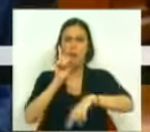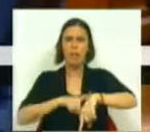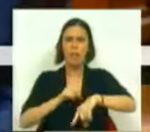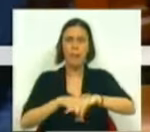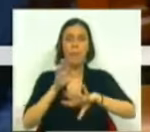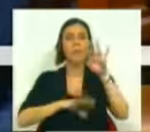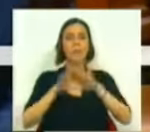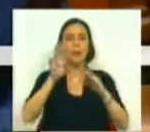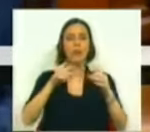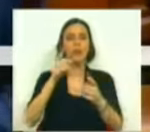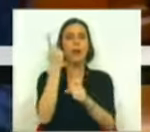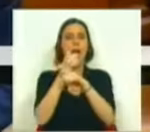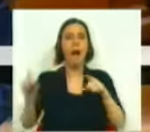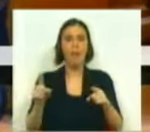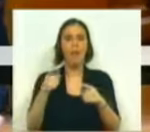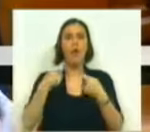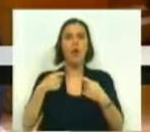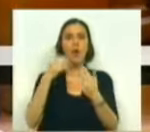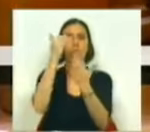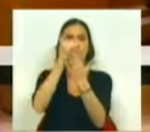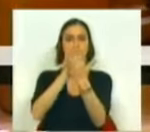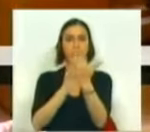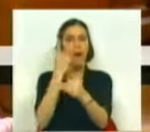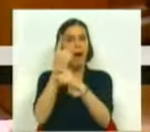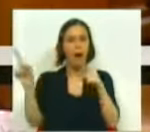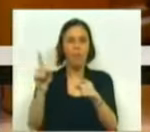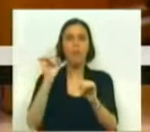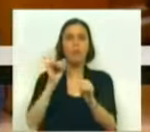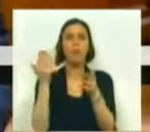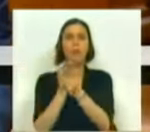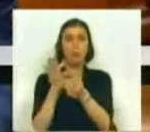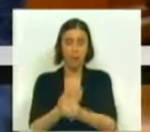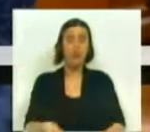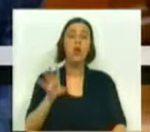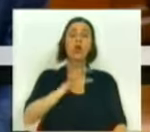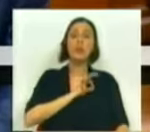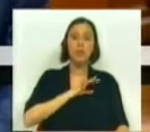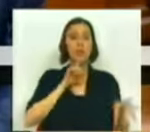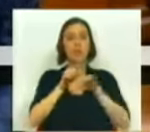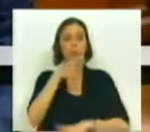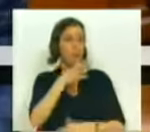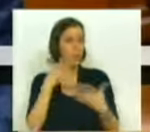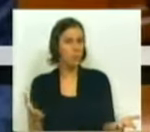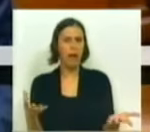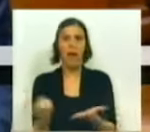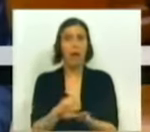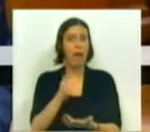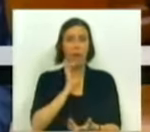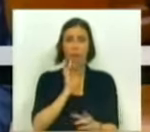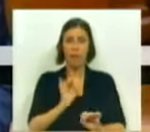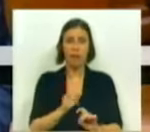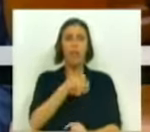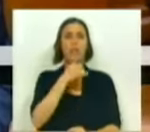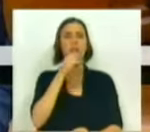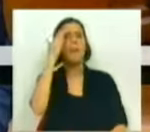tempo, procedeu-se à padronização das custas processuais. Senhoras e Senhores Deputados, de nada vale